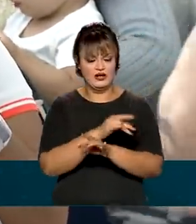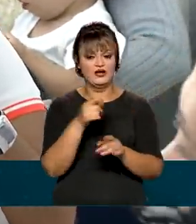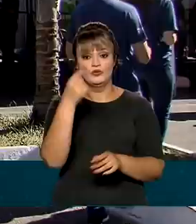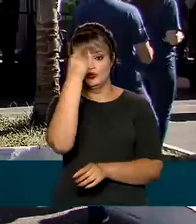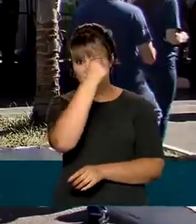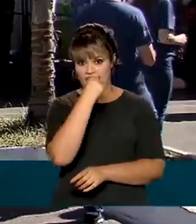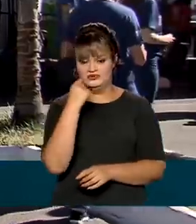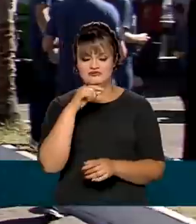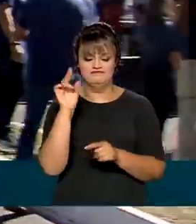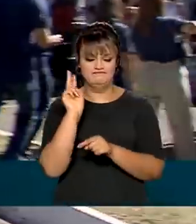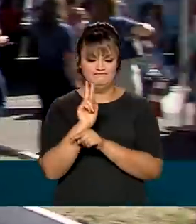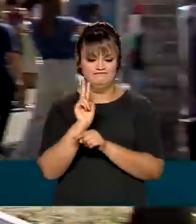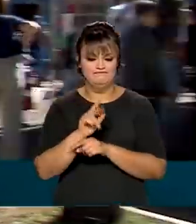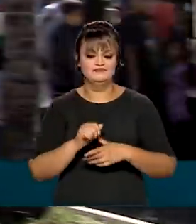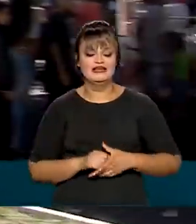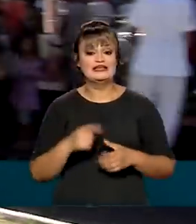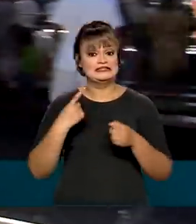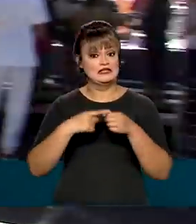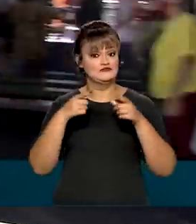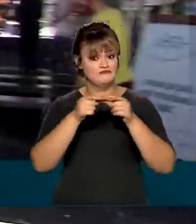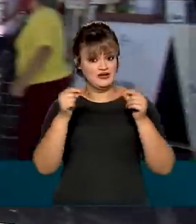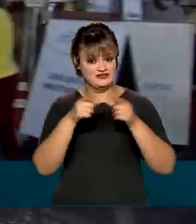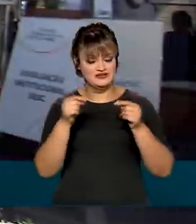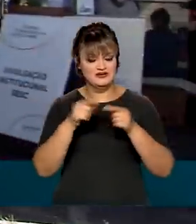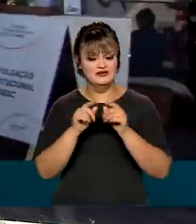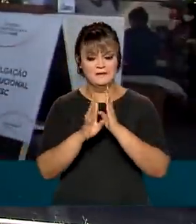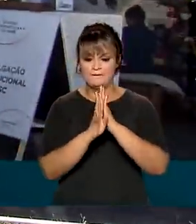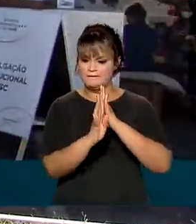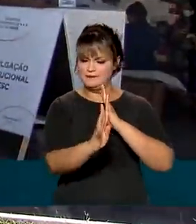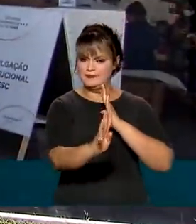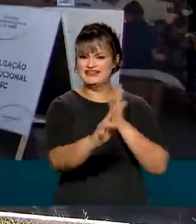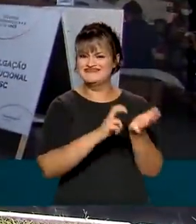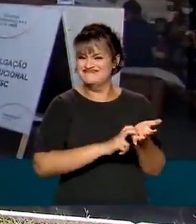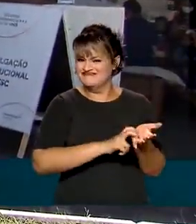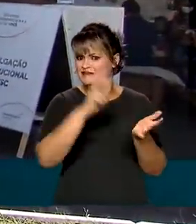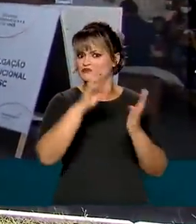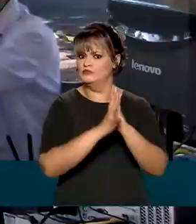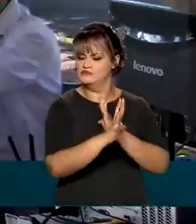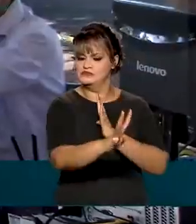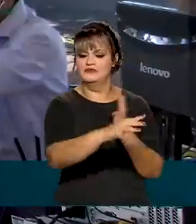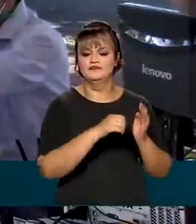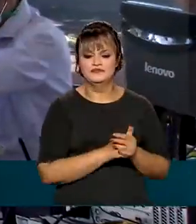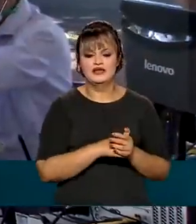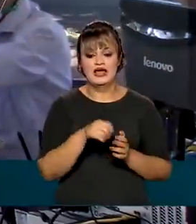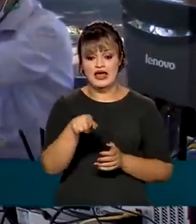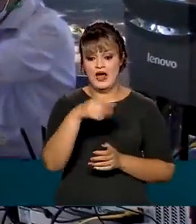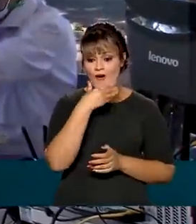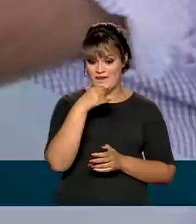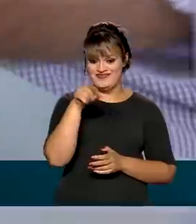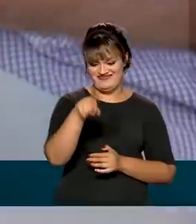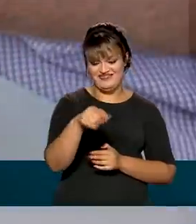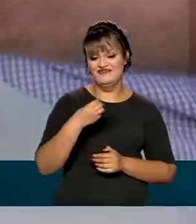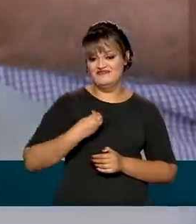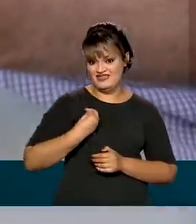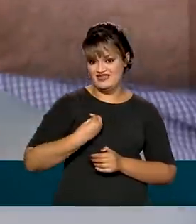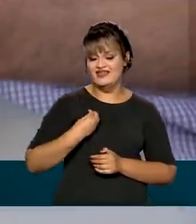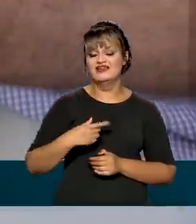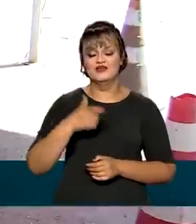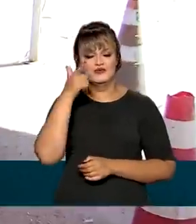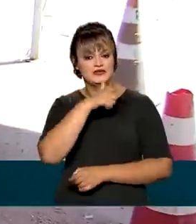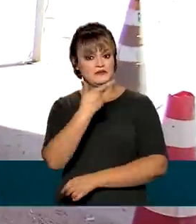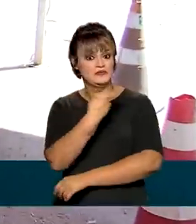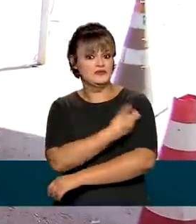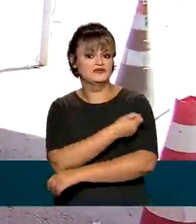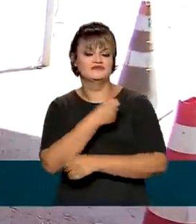sarampo. Em Brasília, logo cedo, as filas já estavam sendo formadas. O Vitor estava lá e recebeu uma